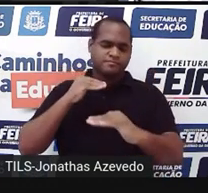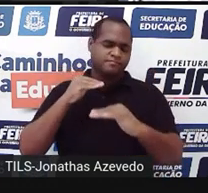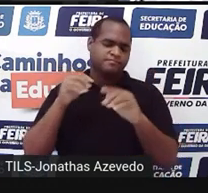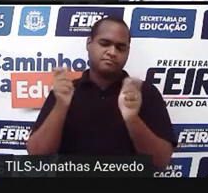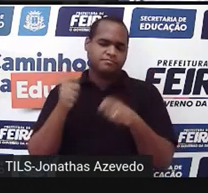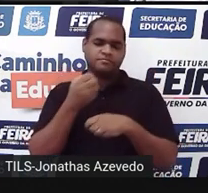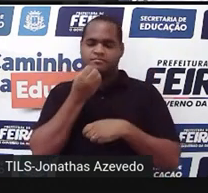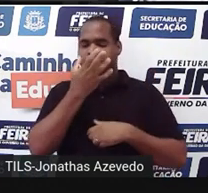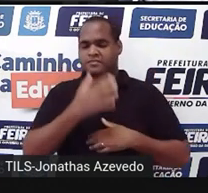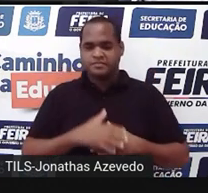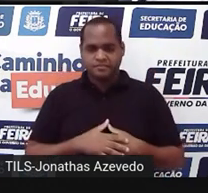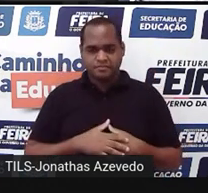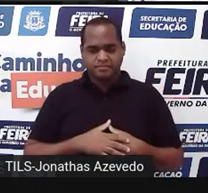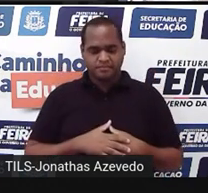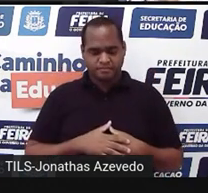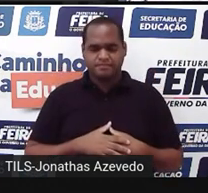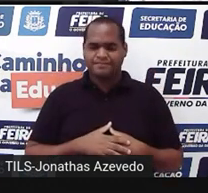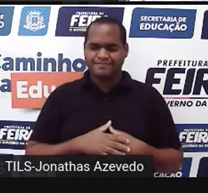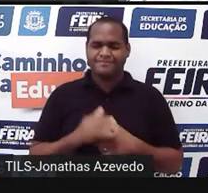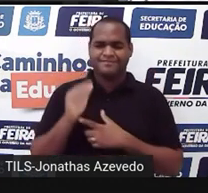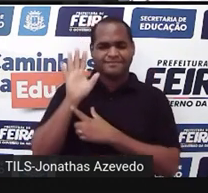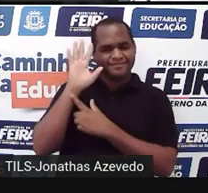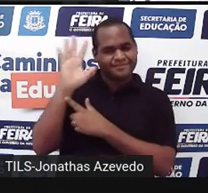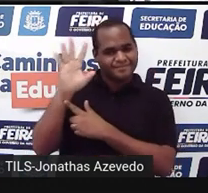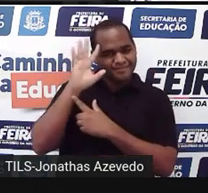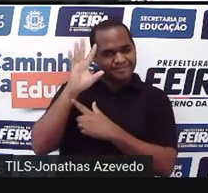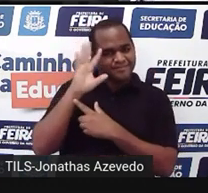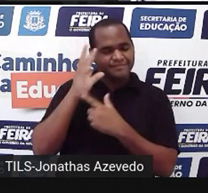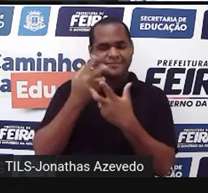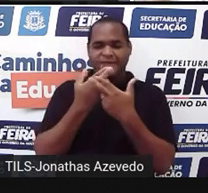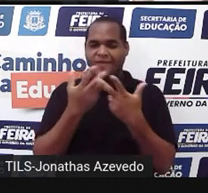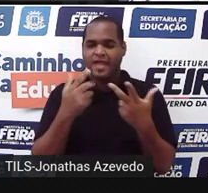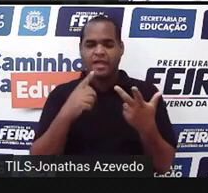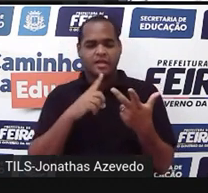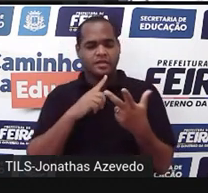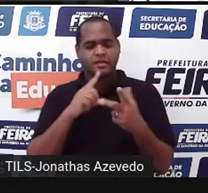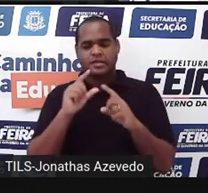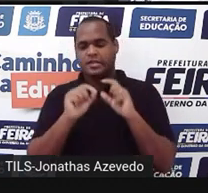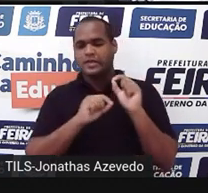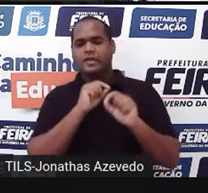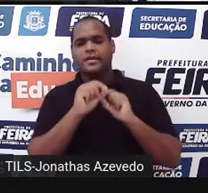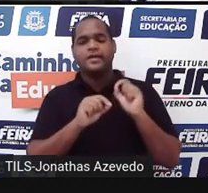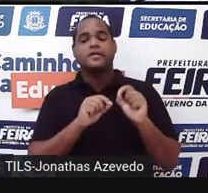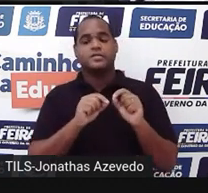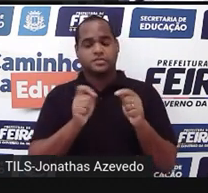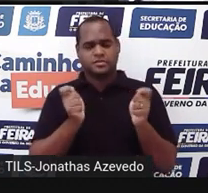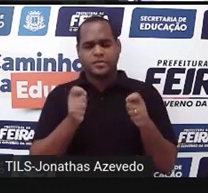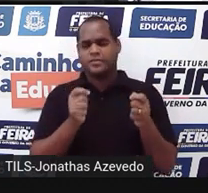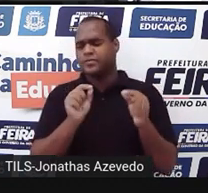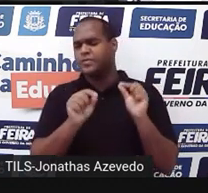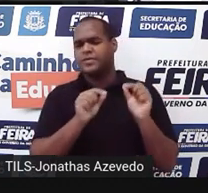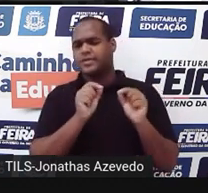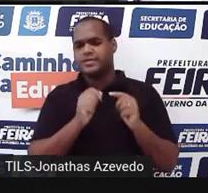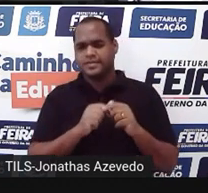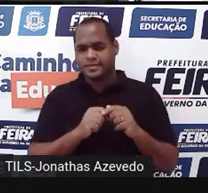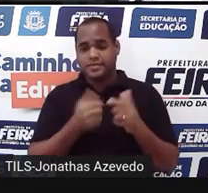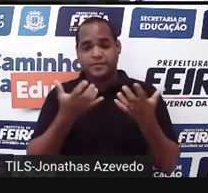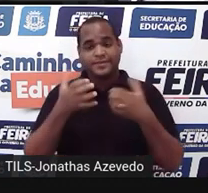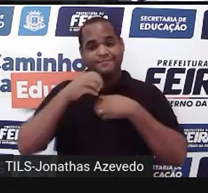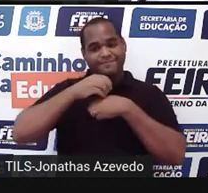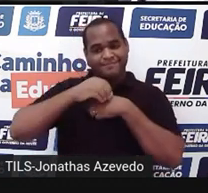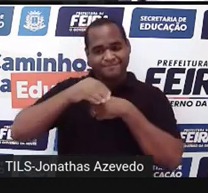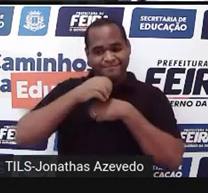Mas, pensando nessa coisa da medida, das medidas, né? Eu quero trazer uma